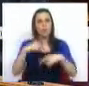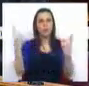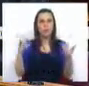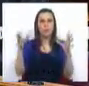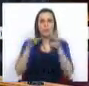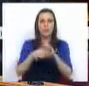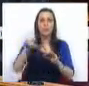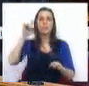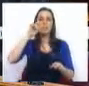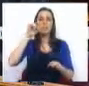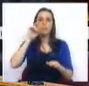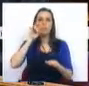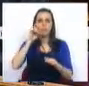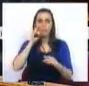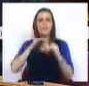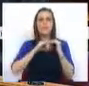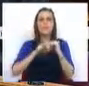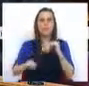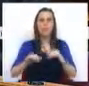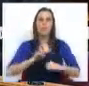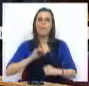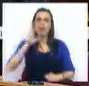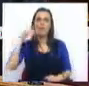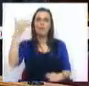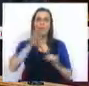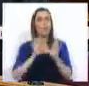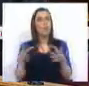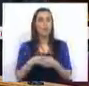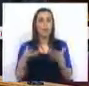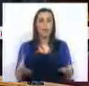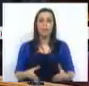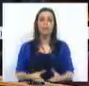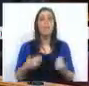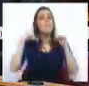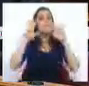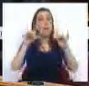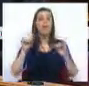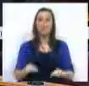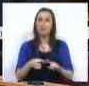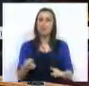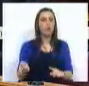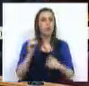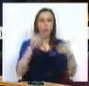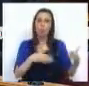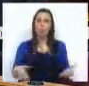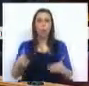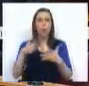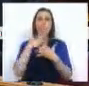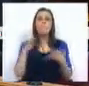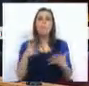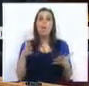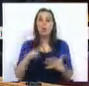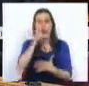para garantir a estabilidade do nosso futuro coletivo Mas este não é o rumo da maioria